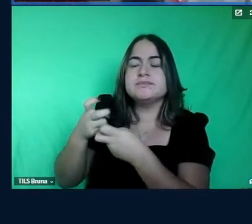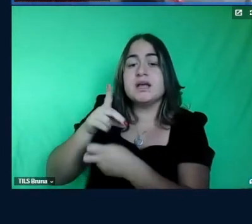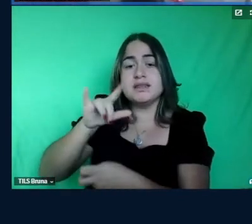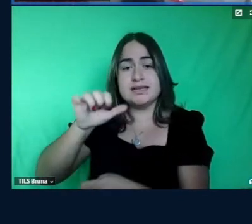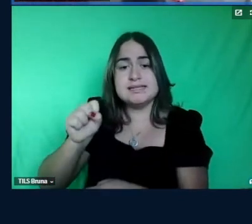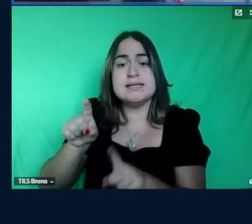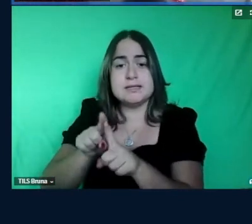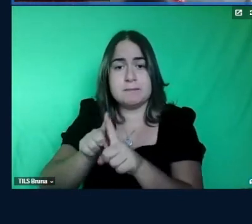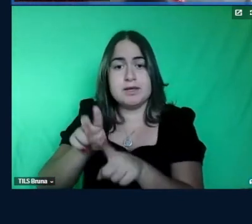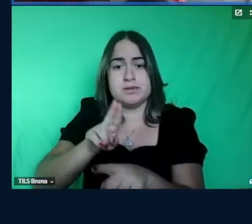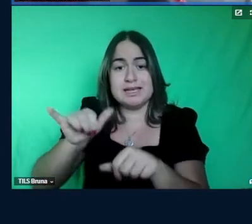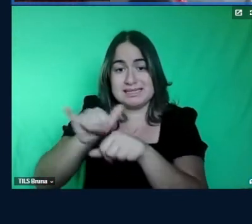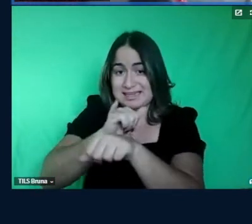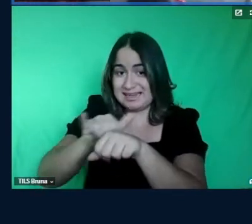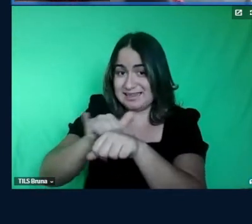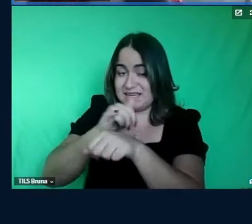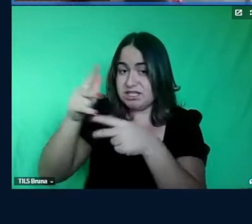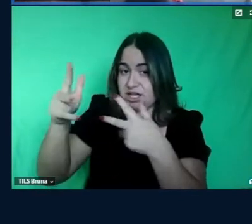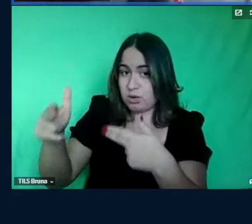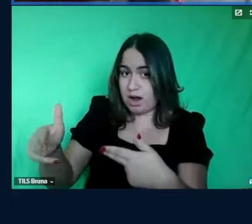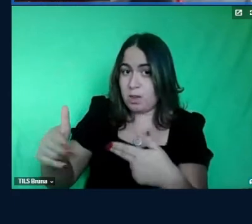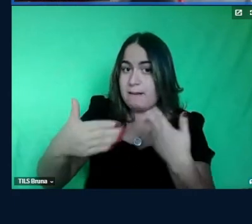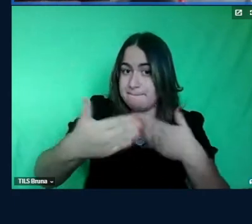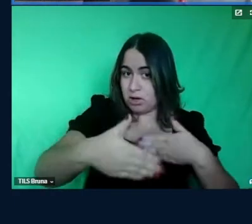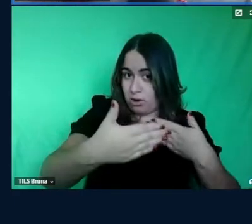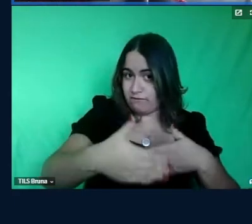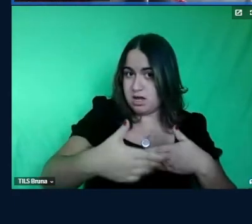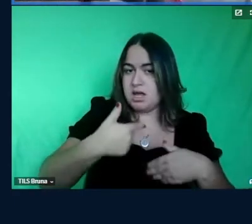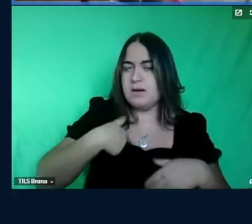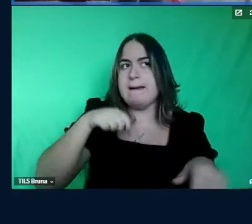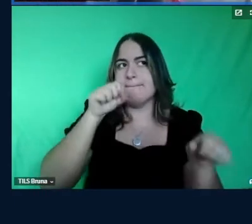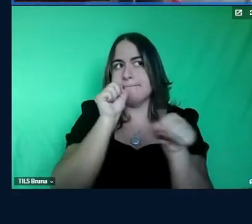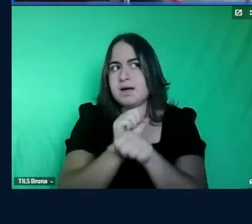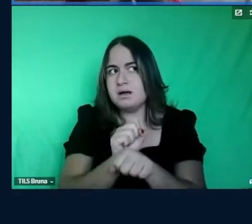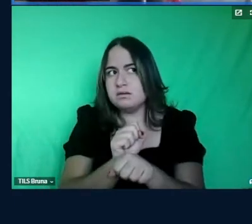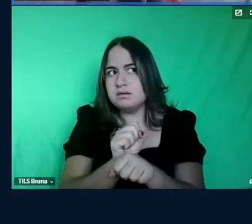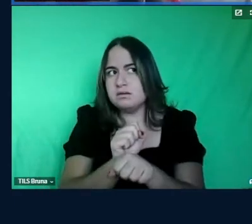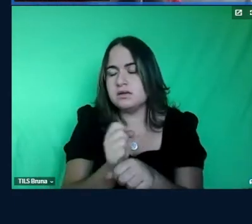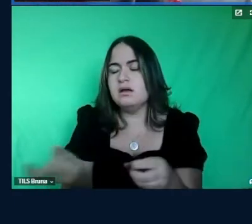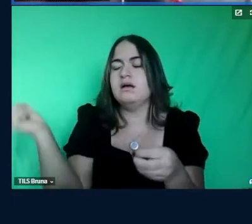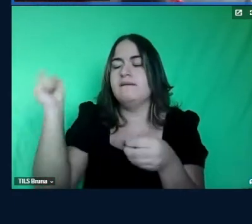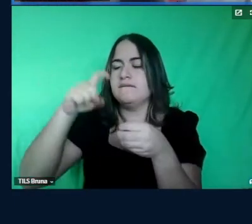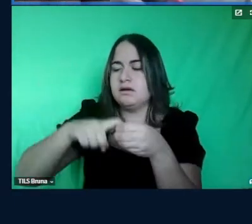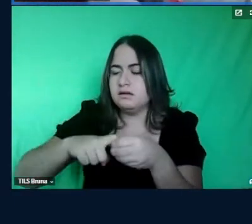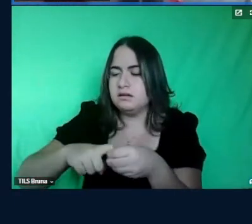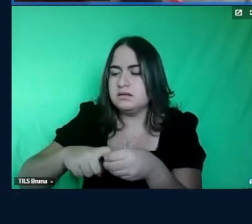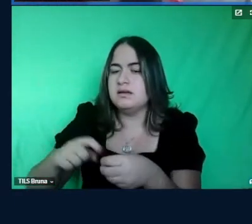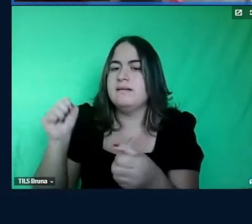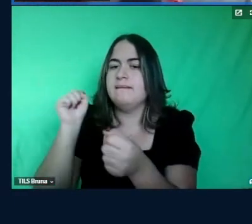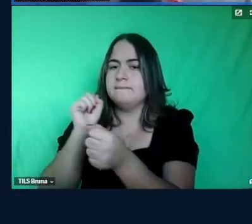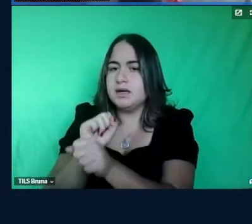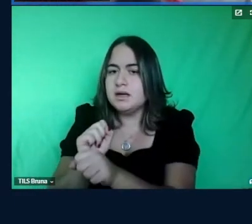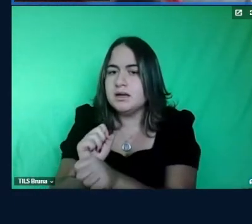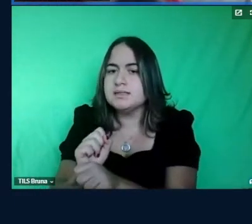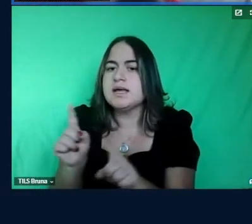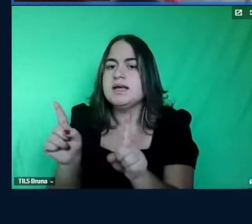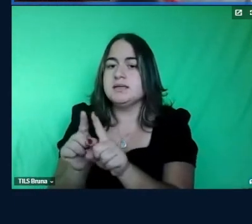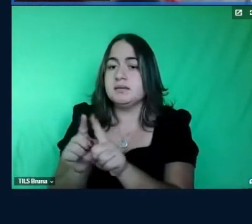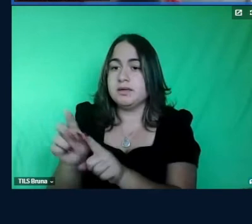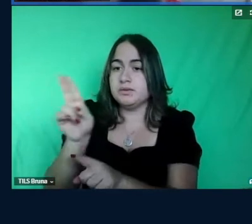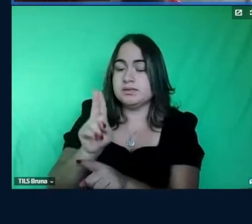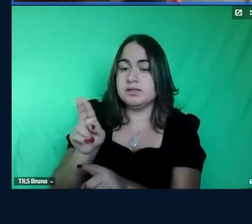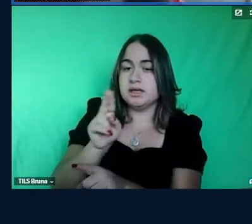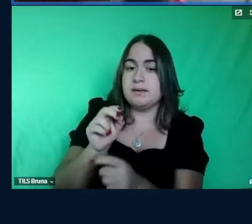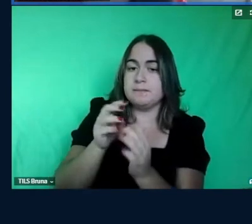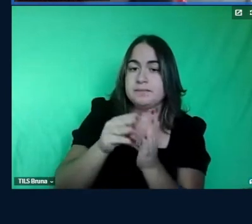estratégia que ela utilizou na prova eu ia pausando eu também fiz o listening como reading umas três quatro vezes mas